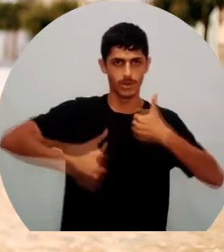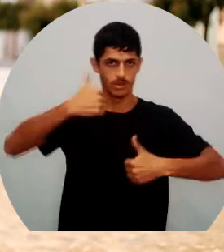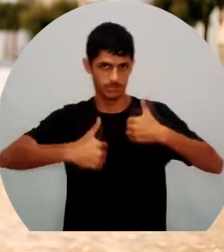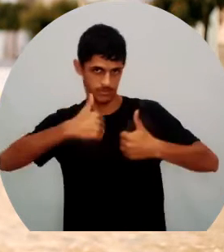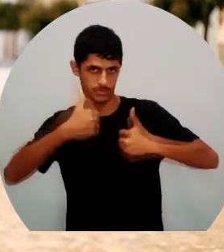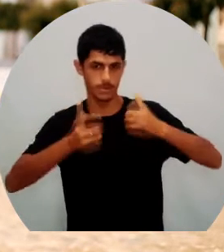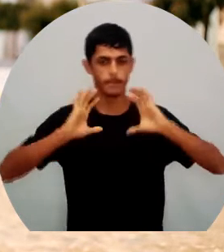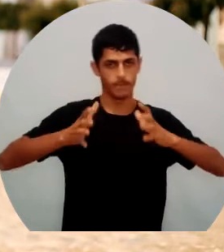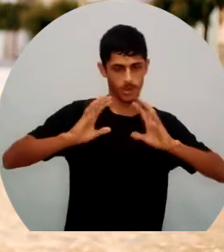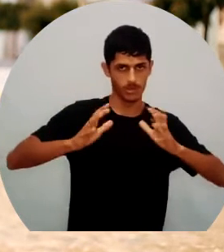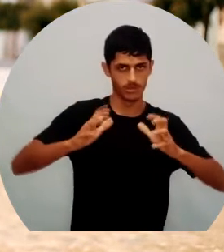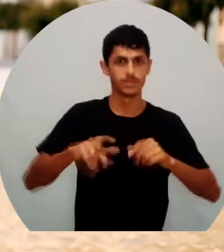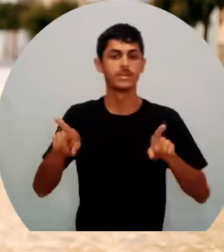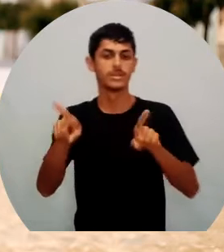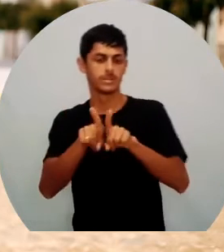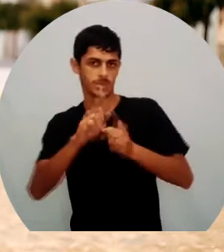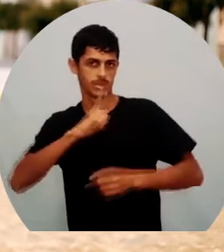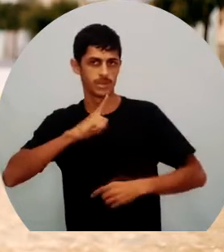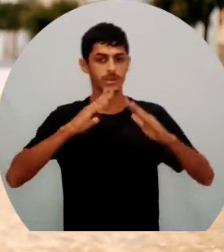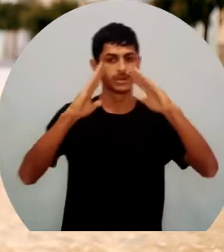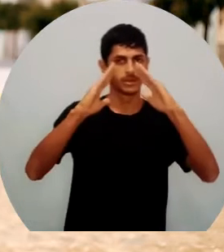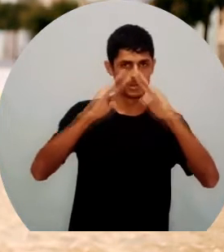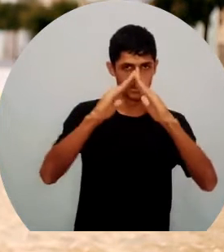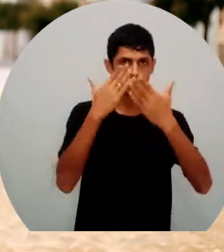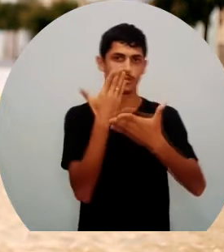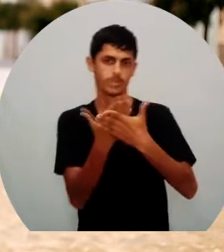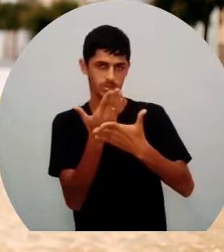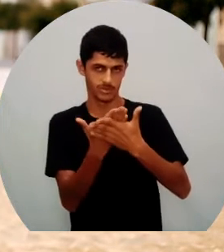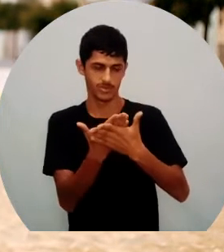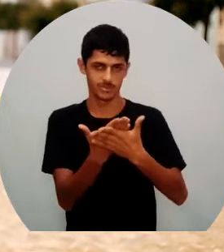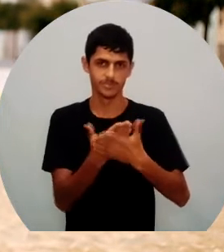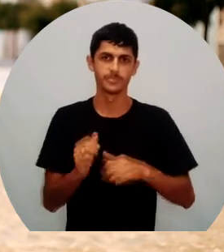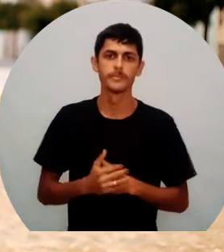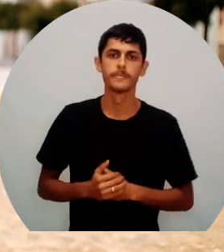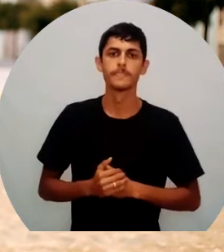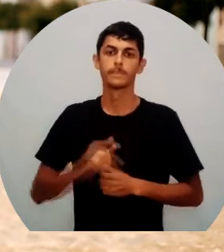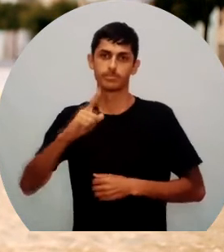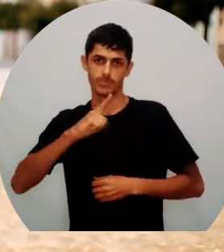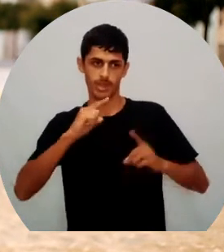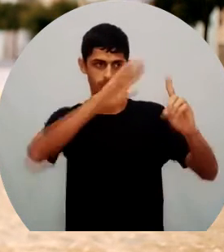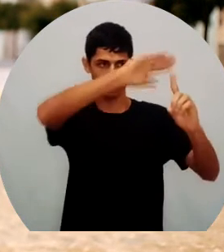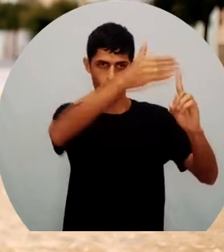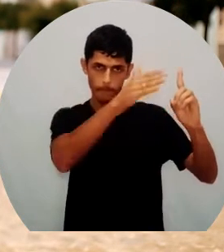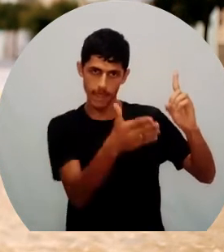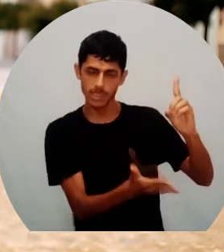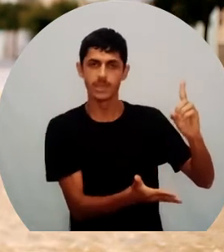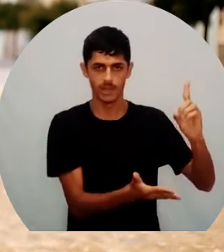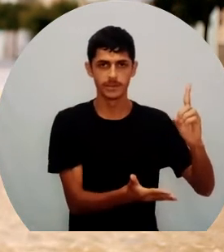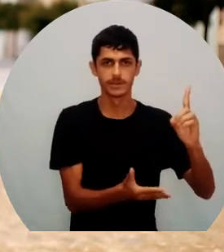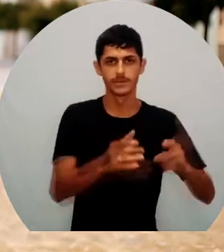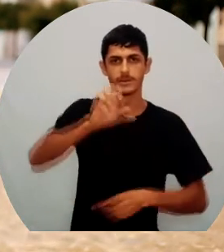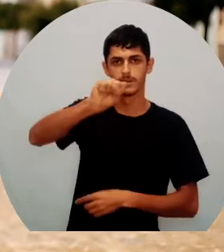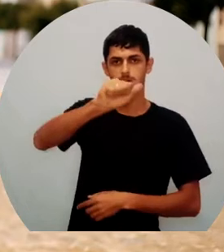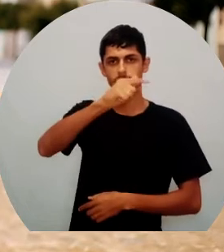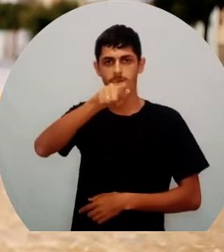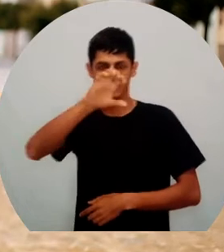escola, que a Escola Intermediária José Quirinho da Silva. Temos aqui o Monumento a São José, aqui na Praça